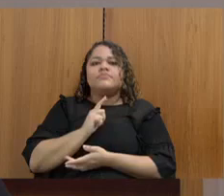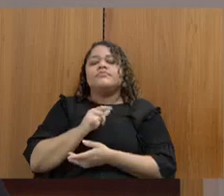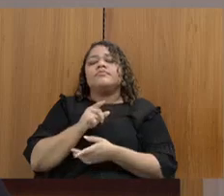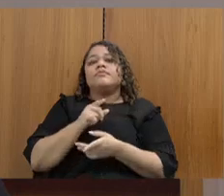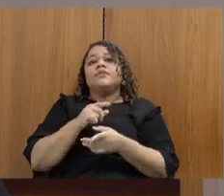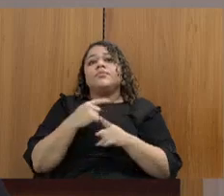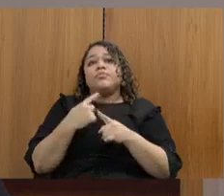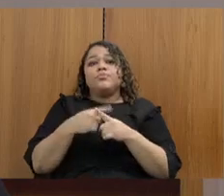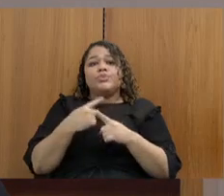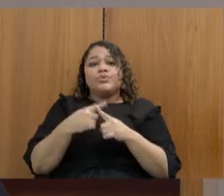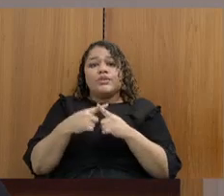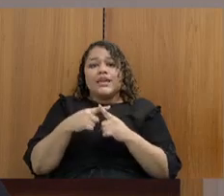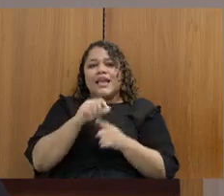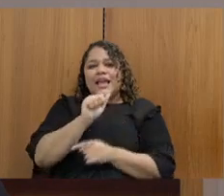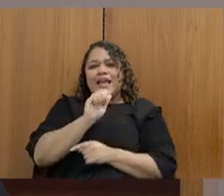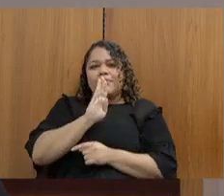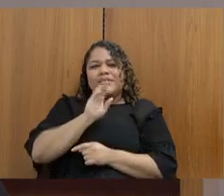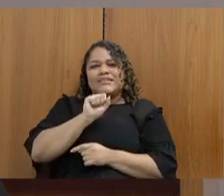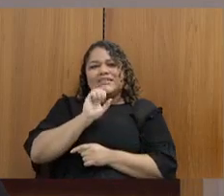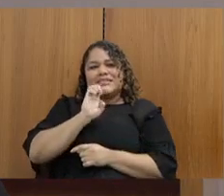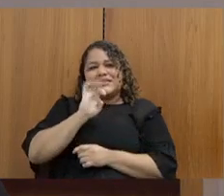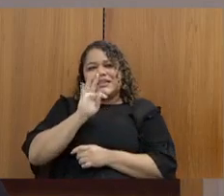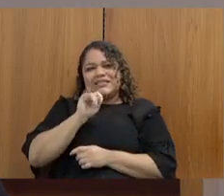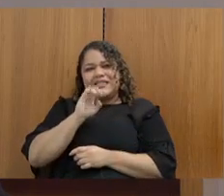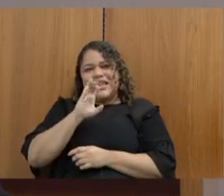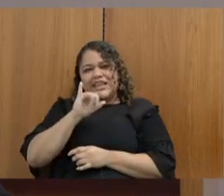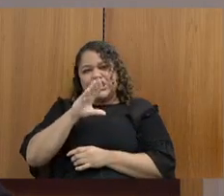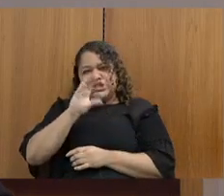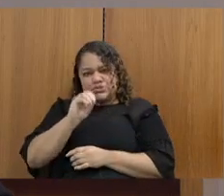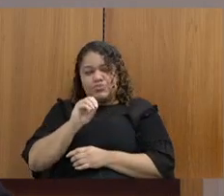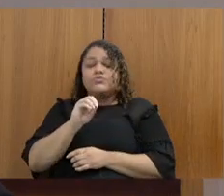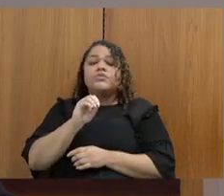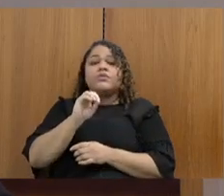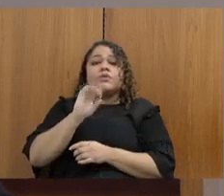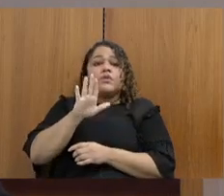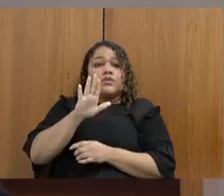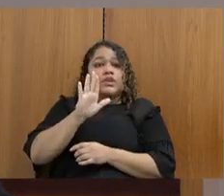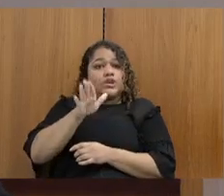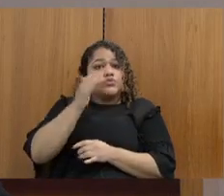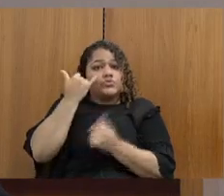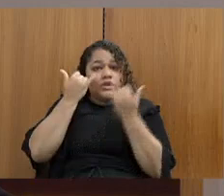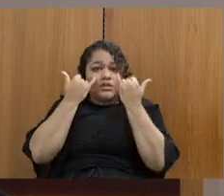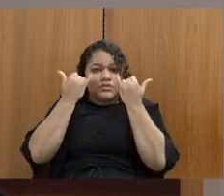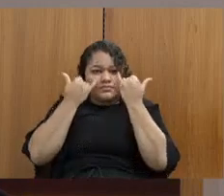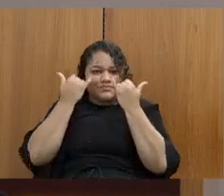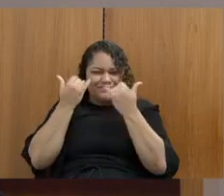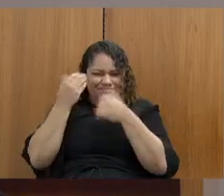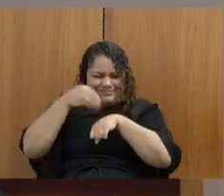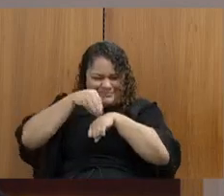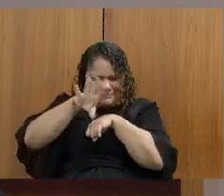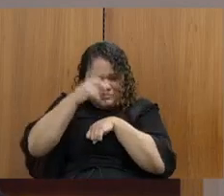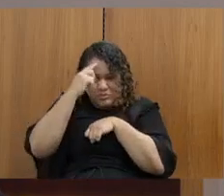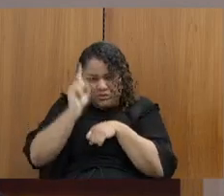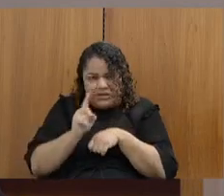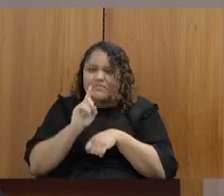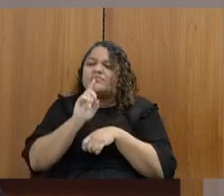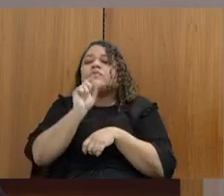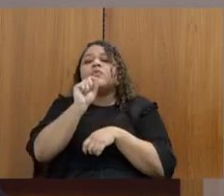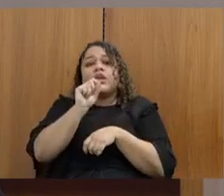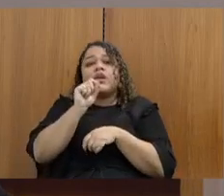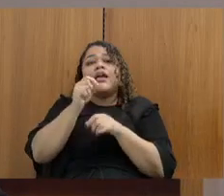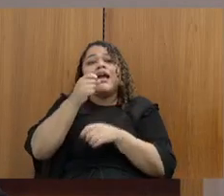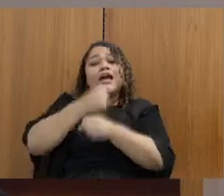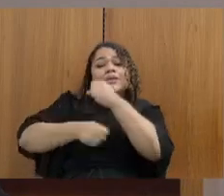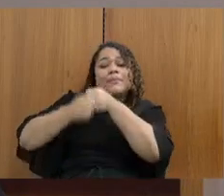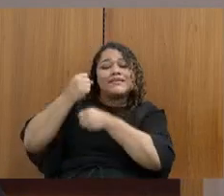só o ano passado, não sei se eu já trouxe esse dado aqui à Assembleia, só o ano passado, nós tivemos 12 mil atestados,